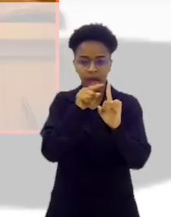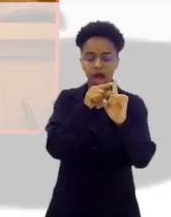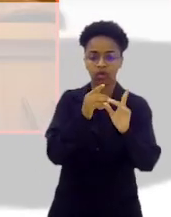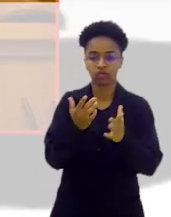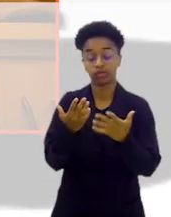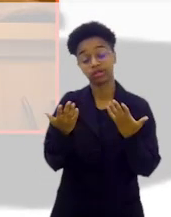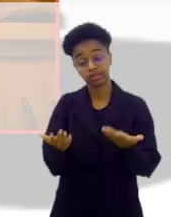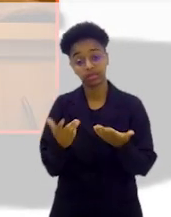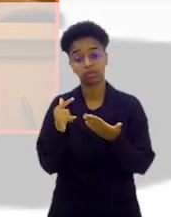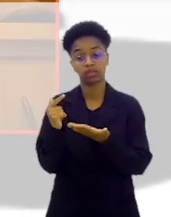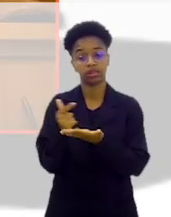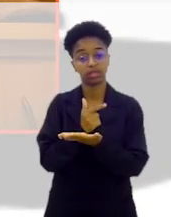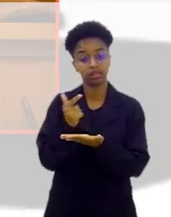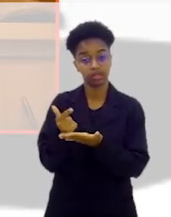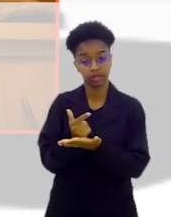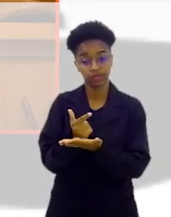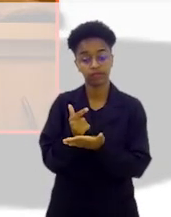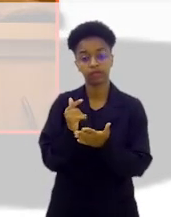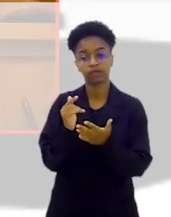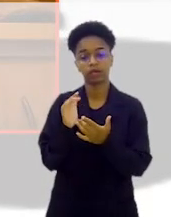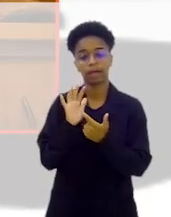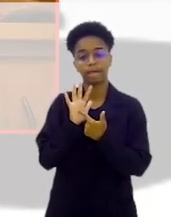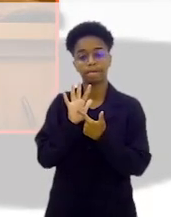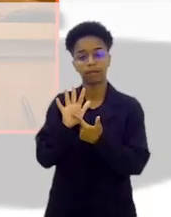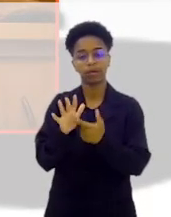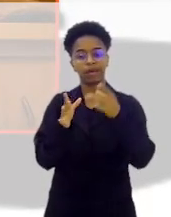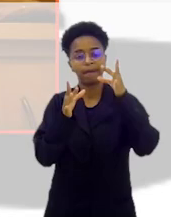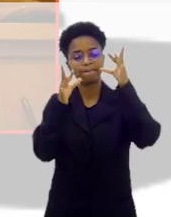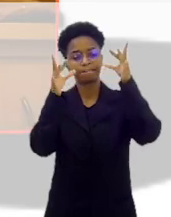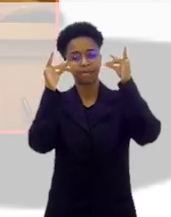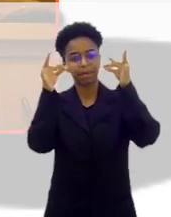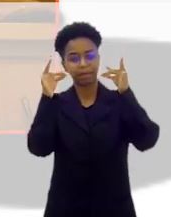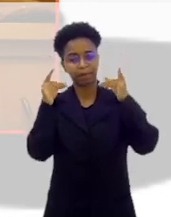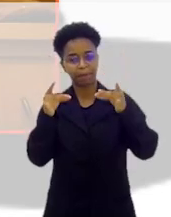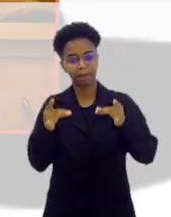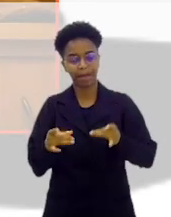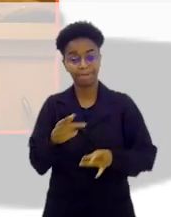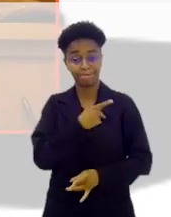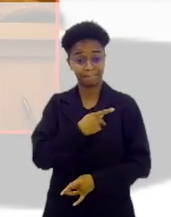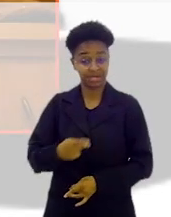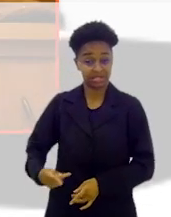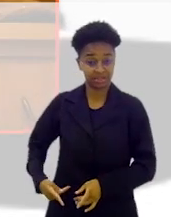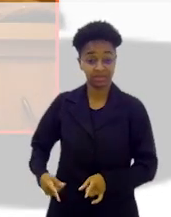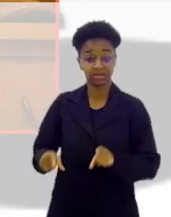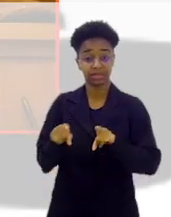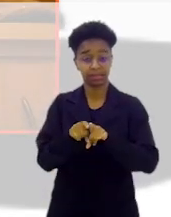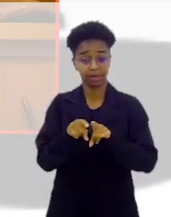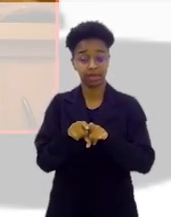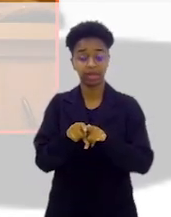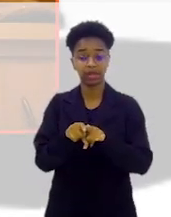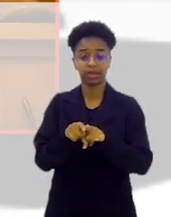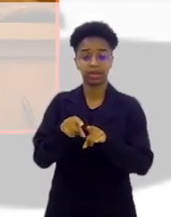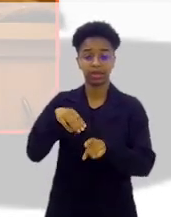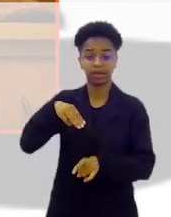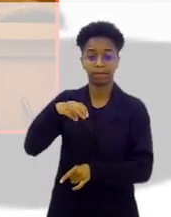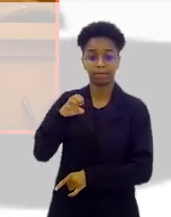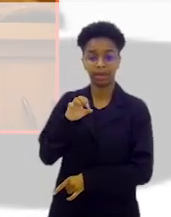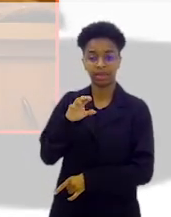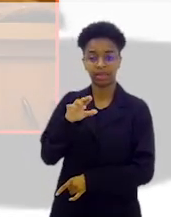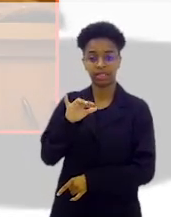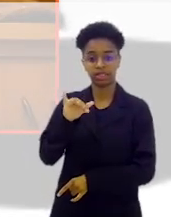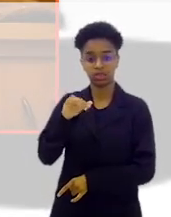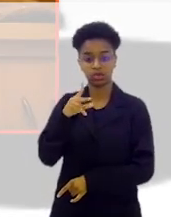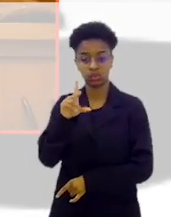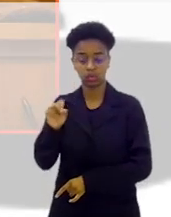esse livro, ele trabalha desde a presidência da República até o Meirinho, até